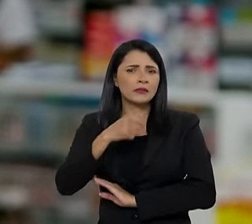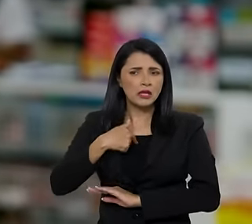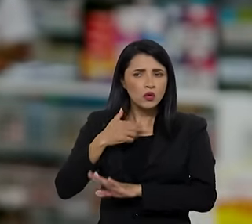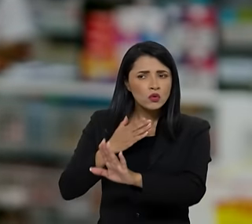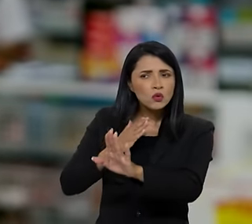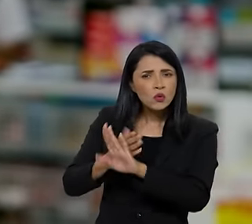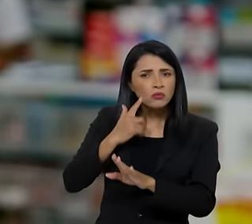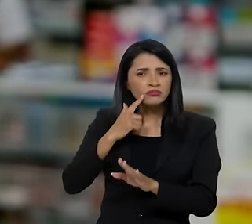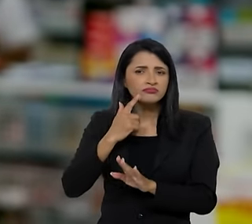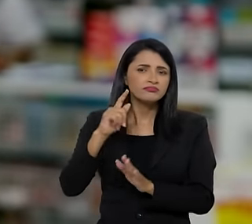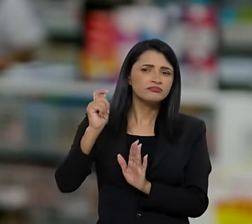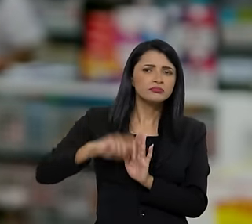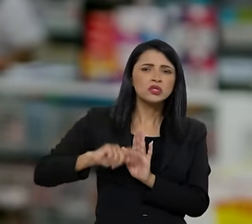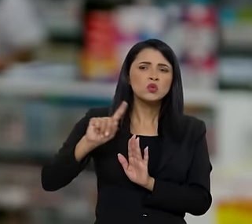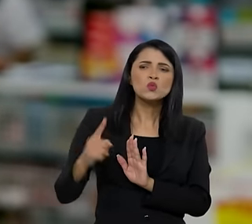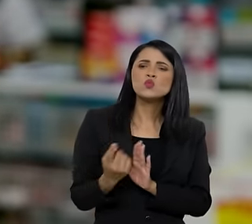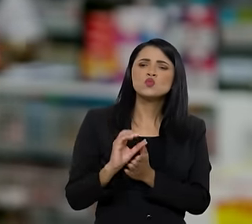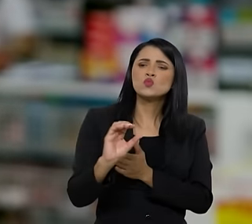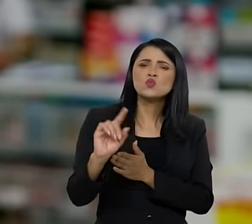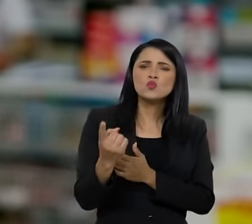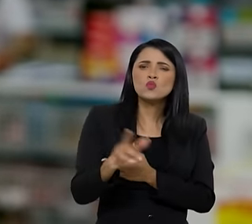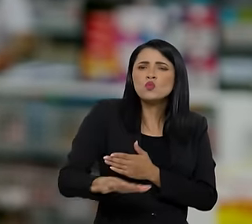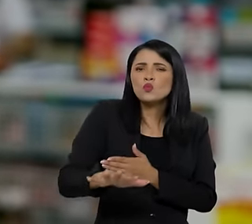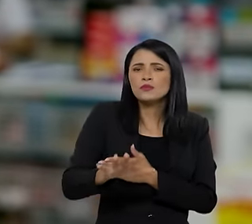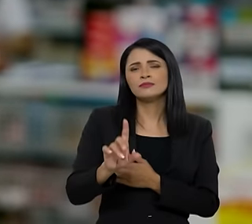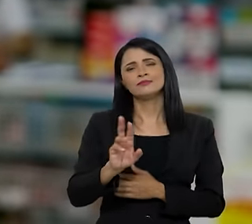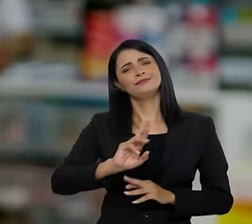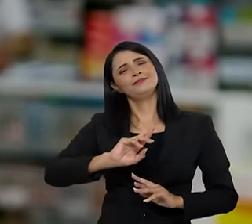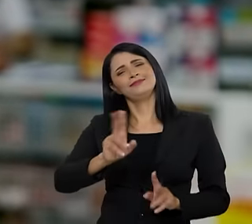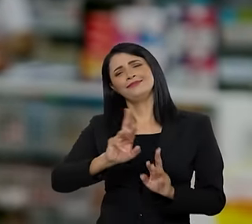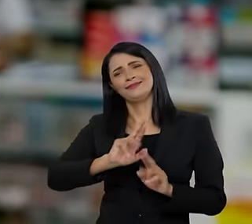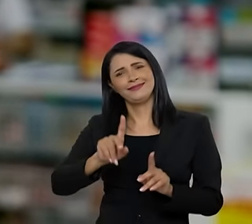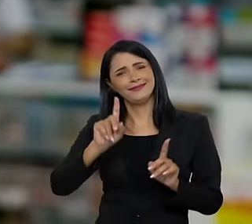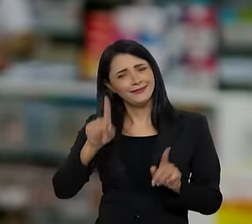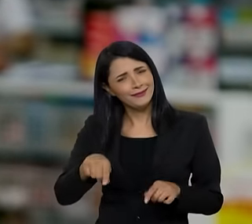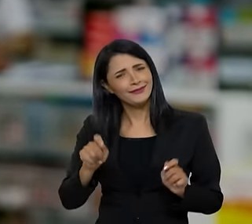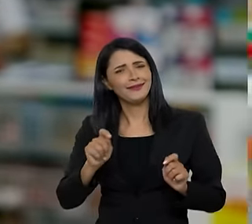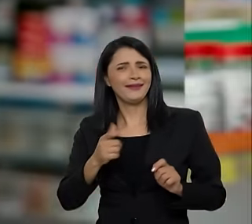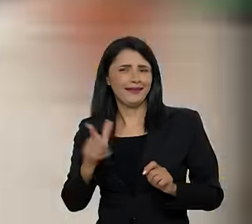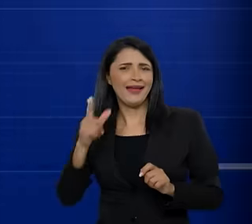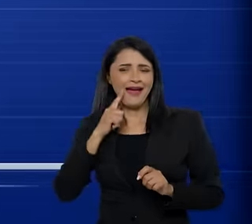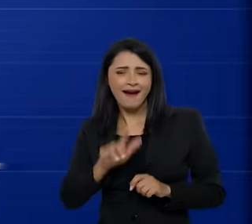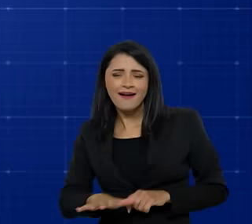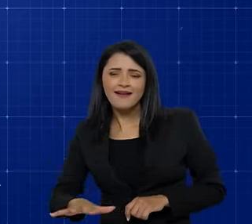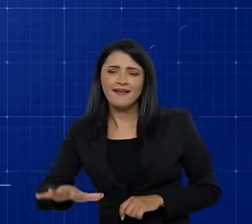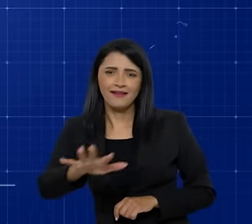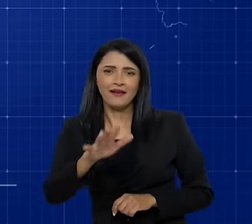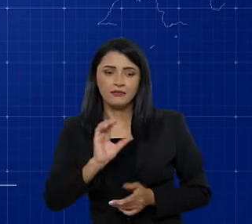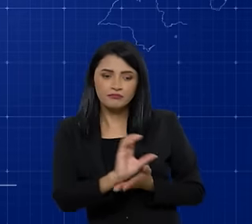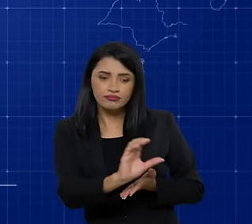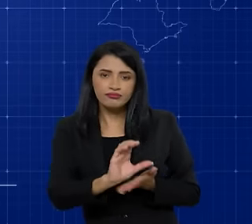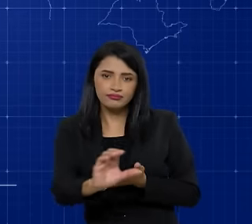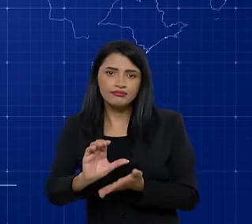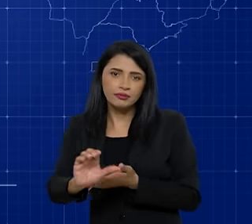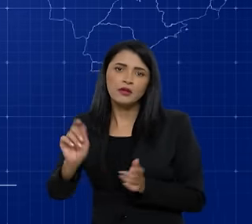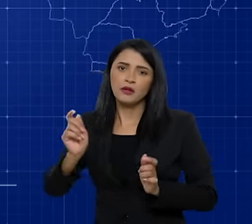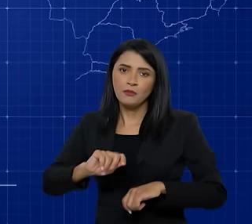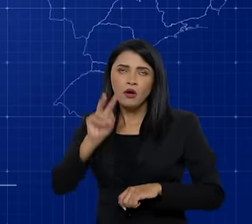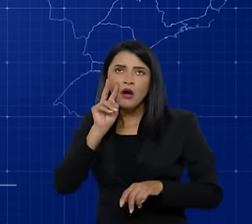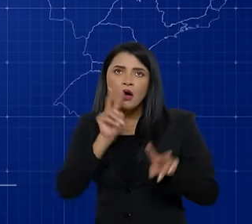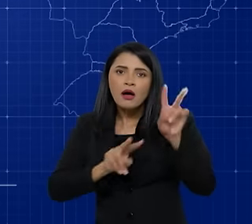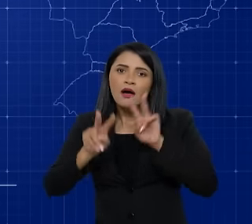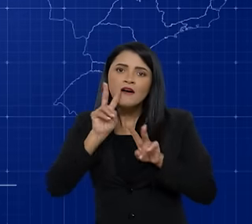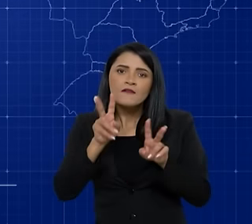perguntando, e eu só vou encontrar investimentos em uma única área? Não, não é bem assim. Todas as áreas que receberam